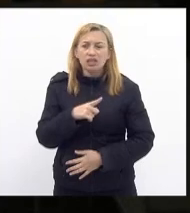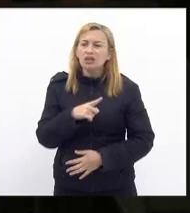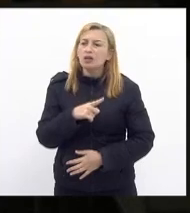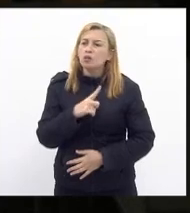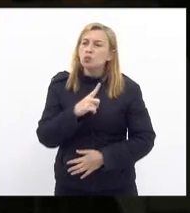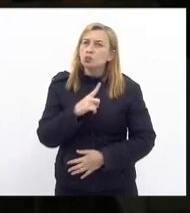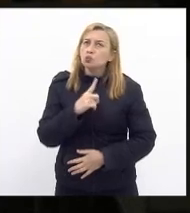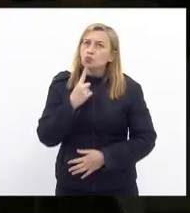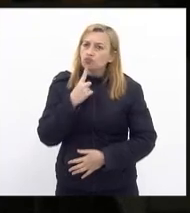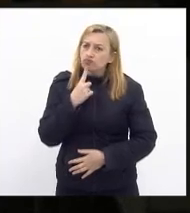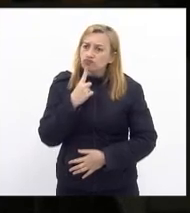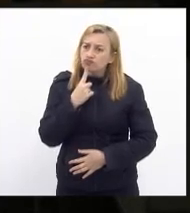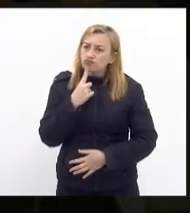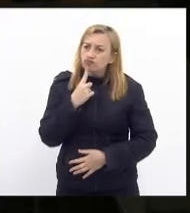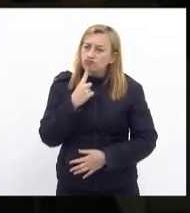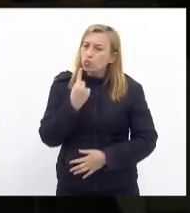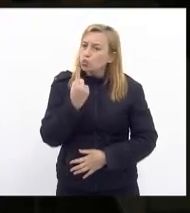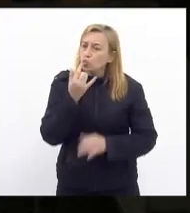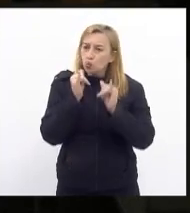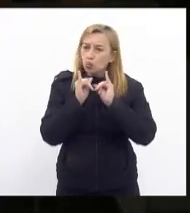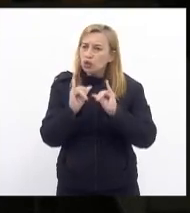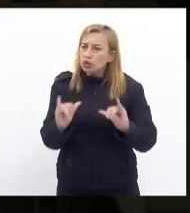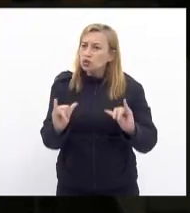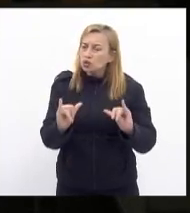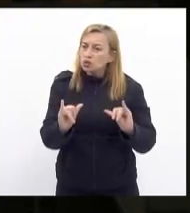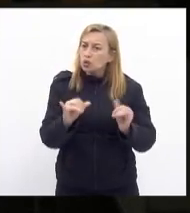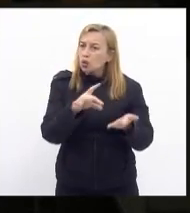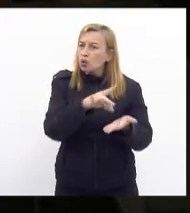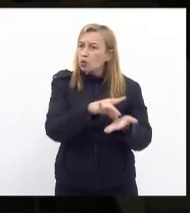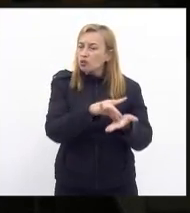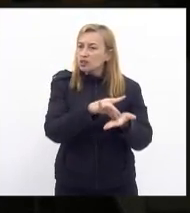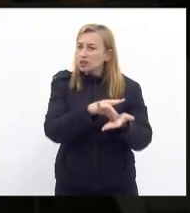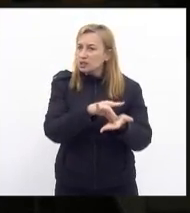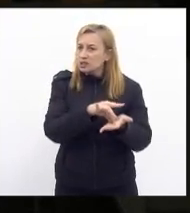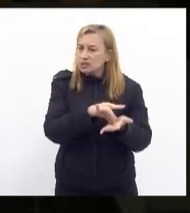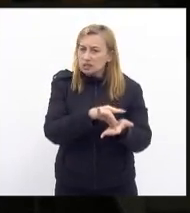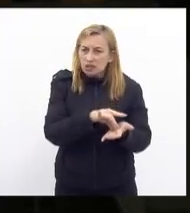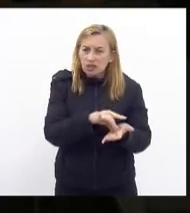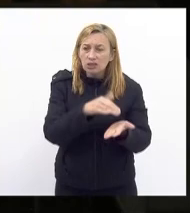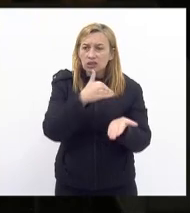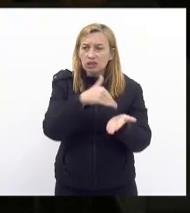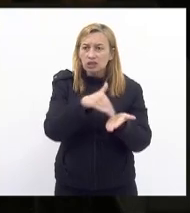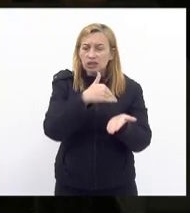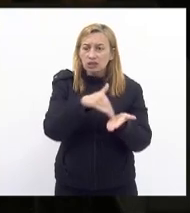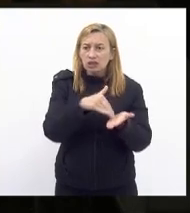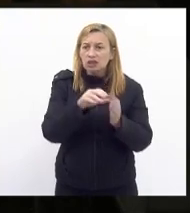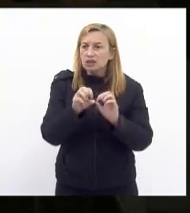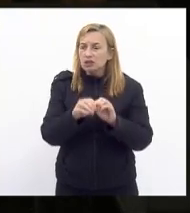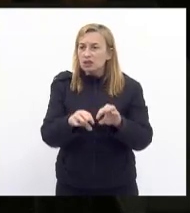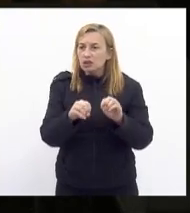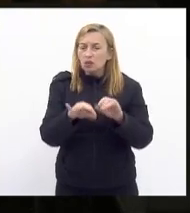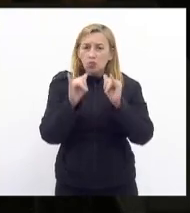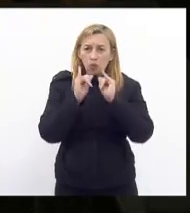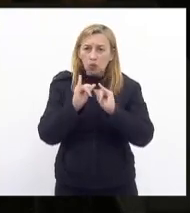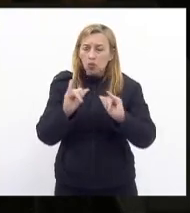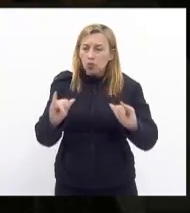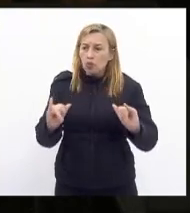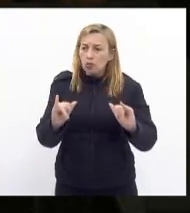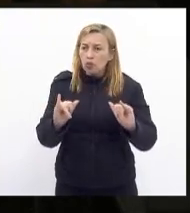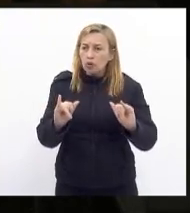um anúncio oficial da Secretaria de Educação um comunicado oficial